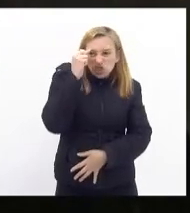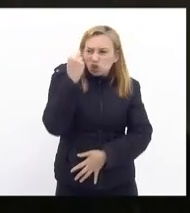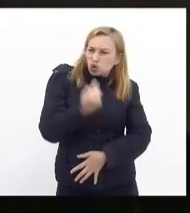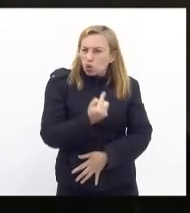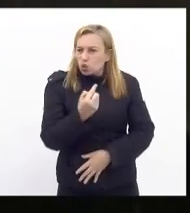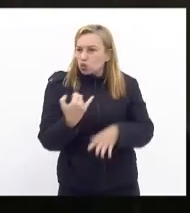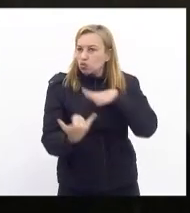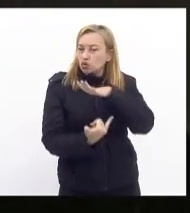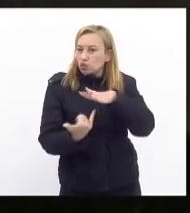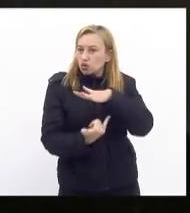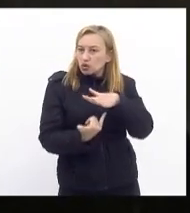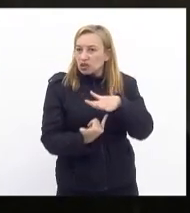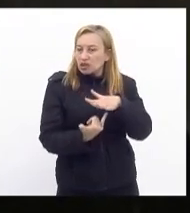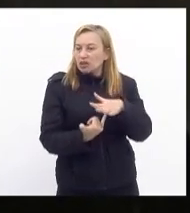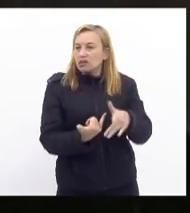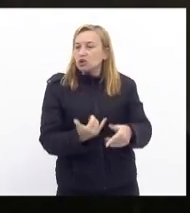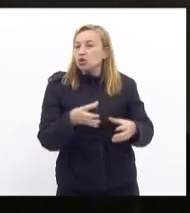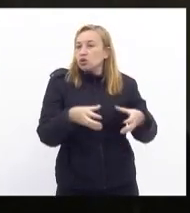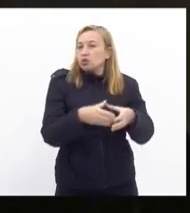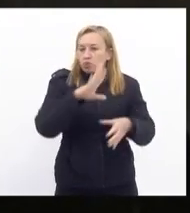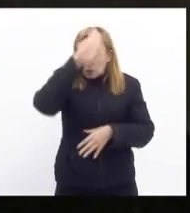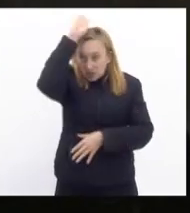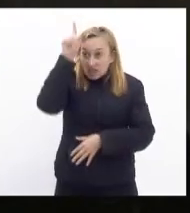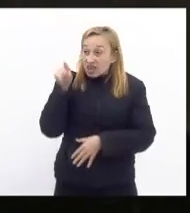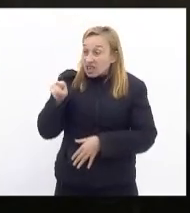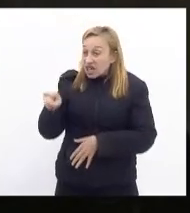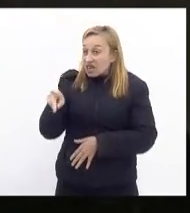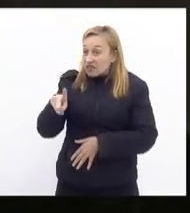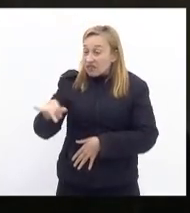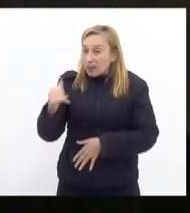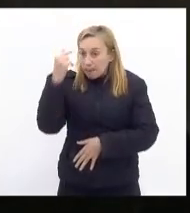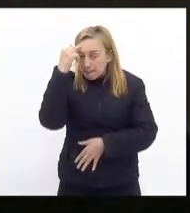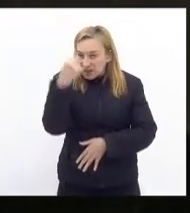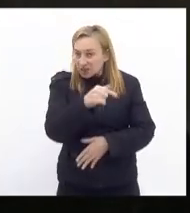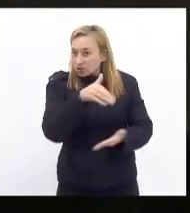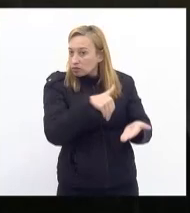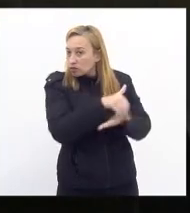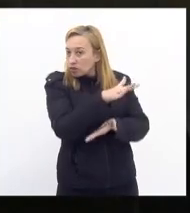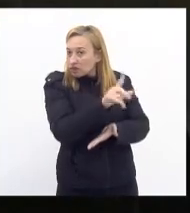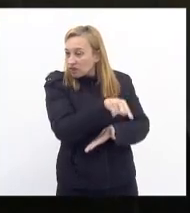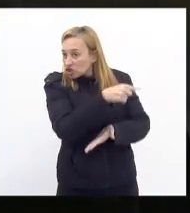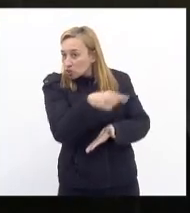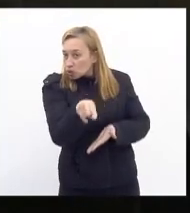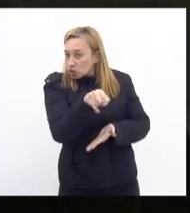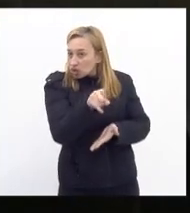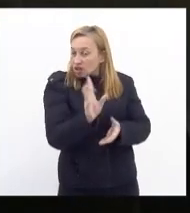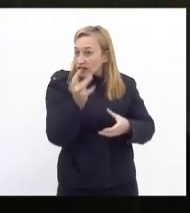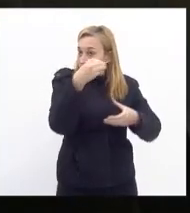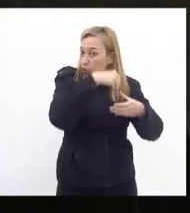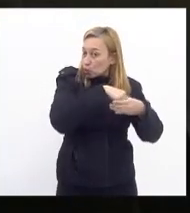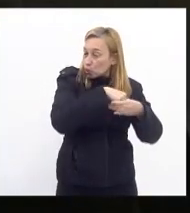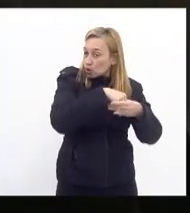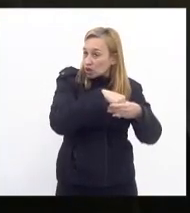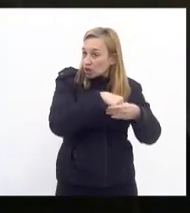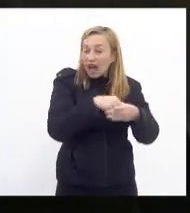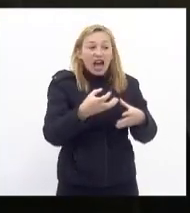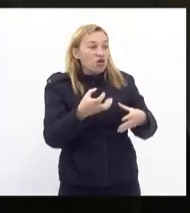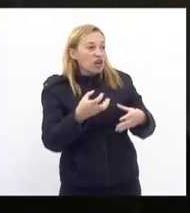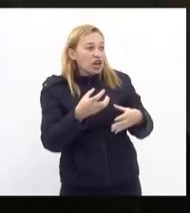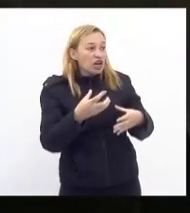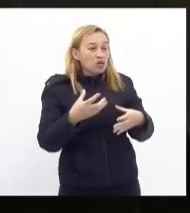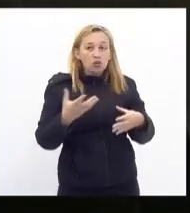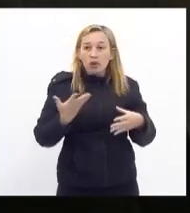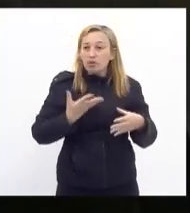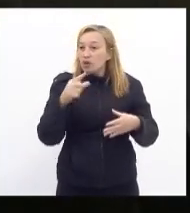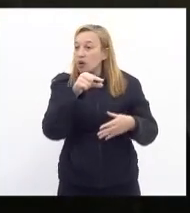instituição do corpo de bombeiro ao qual ele vai mandar os outros embora vai excluir vai incluir ah eu quero colocar nós